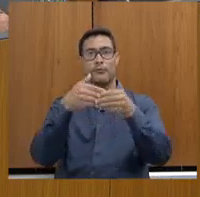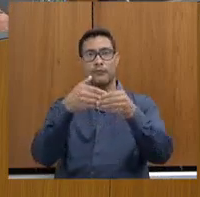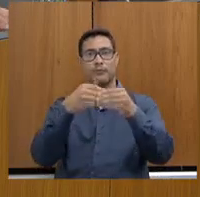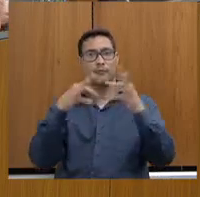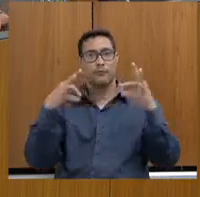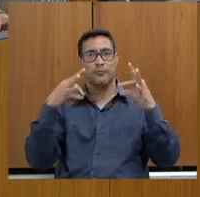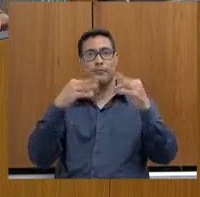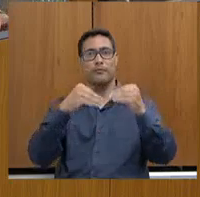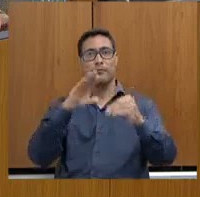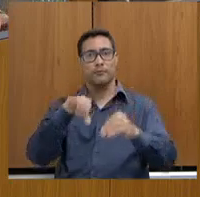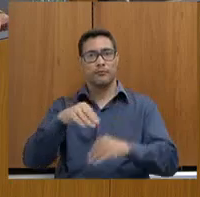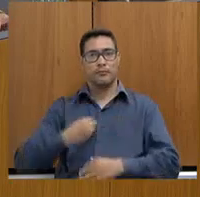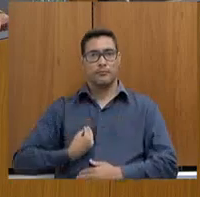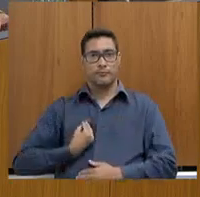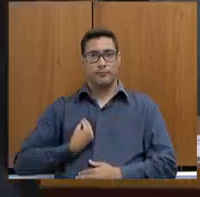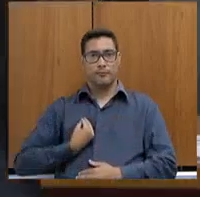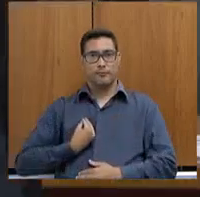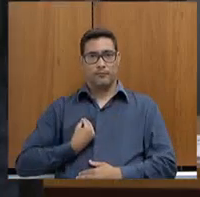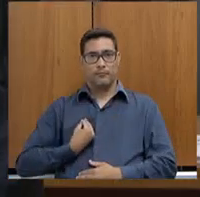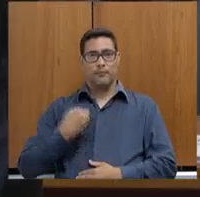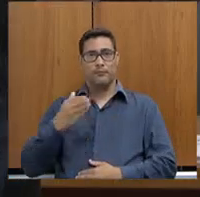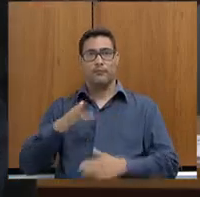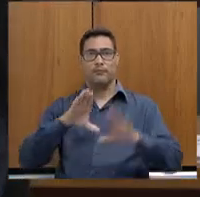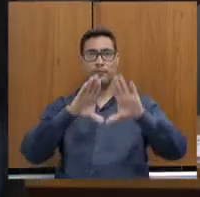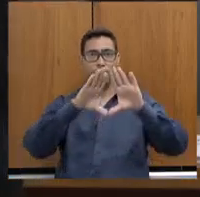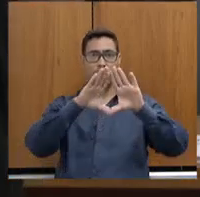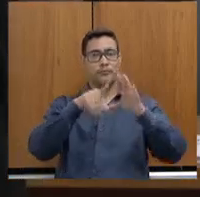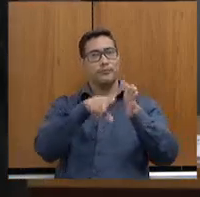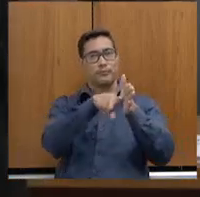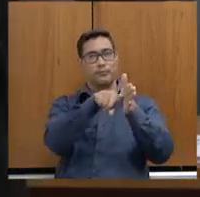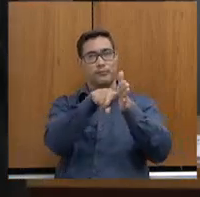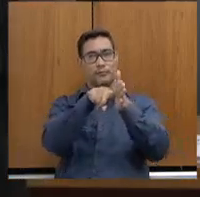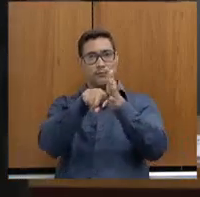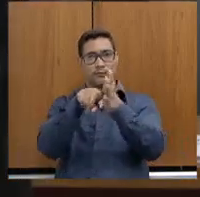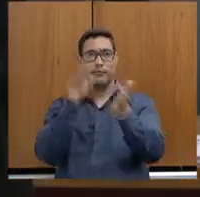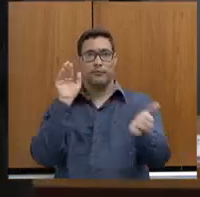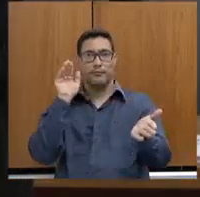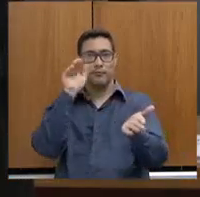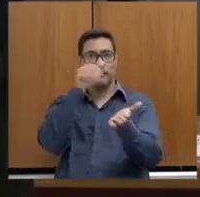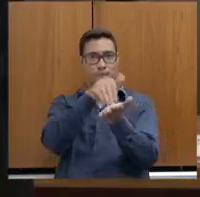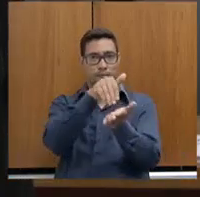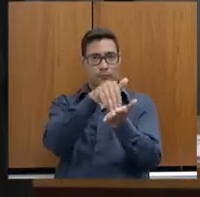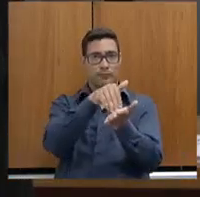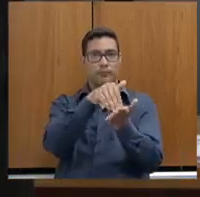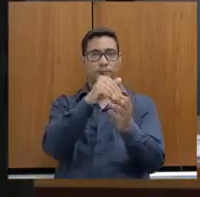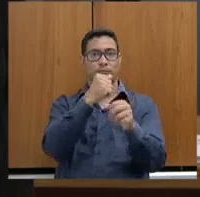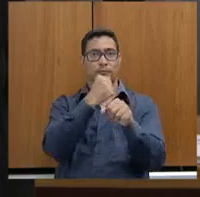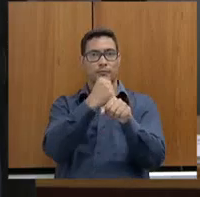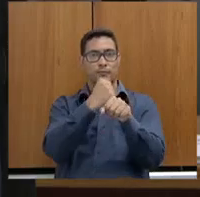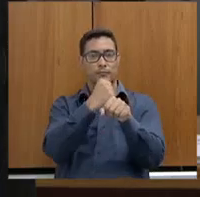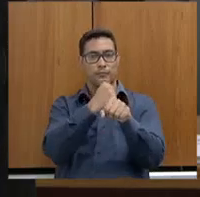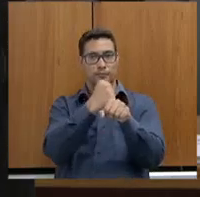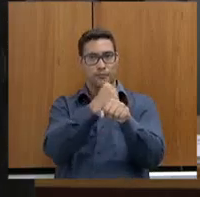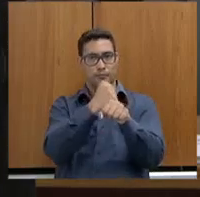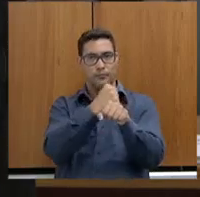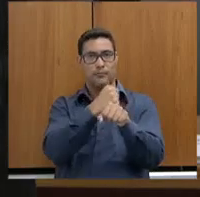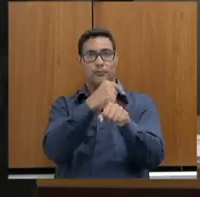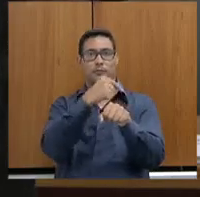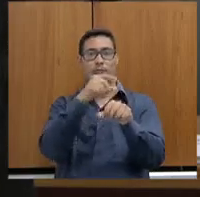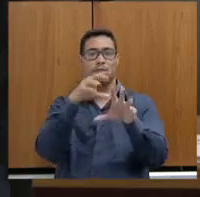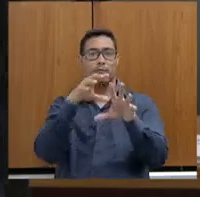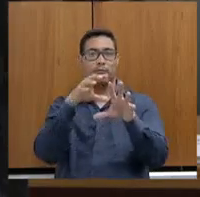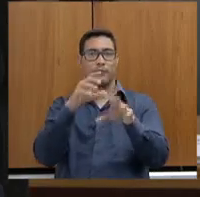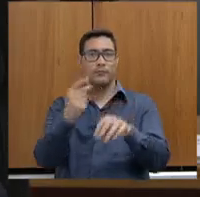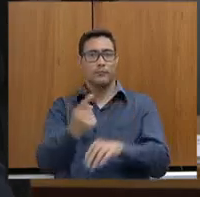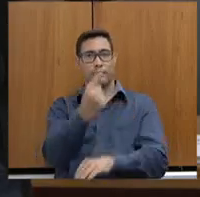estão participando também dessa Assembleia Fiscaliza. É a última desse ano, é a última desse mandato nosso, o primeiro